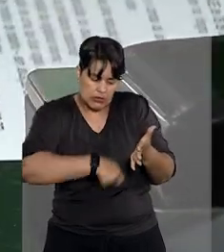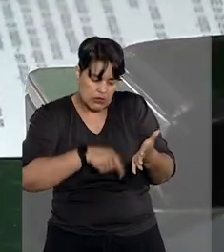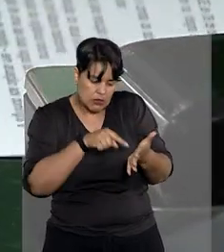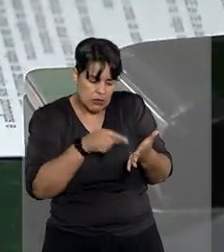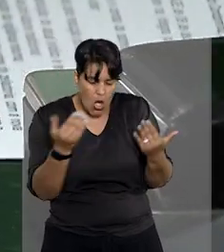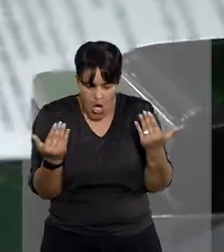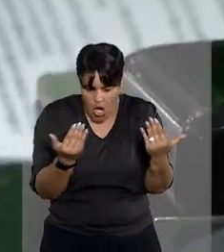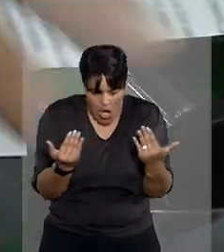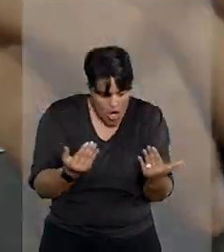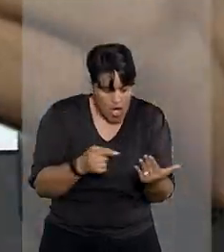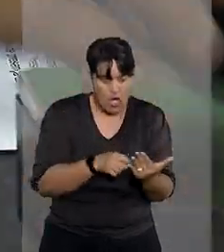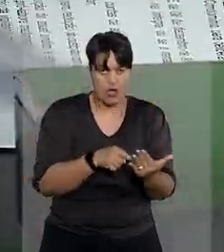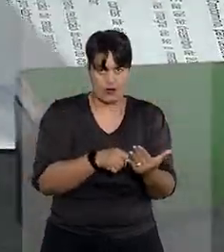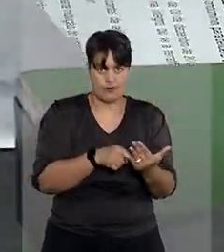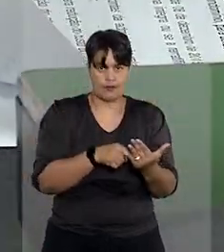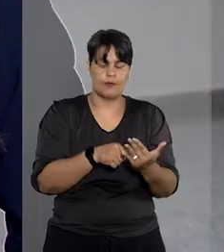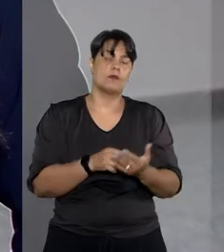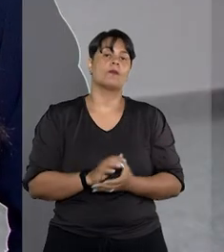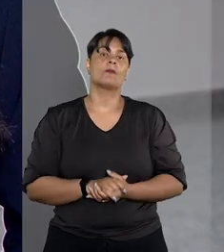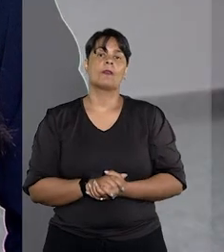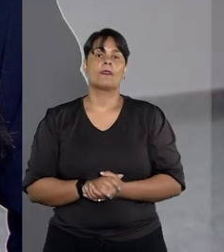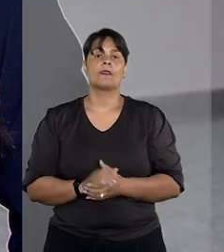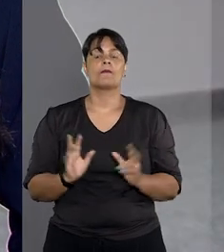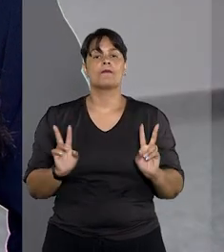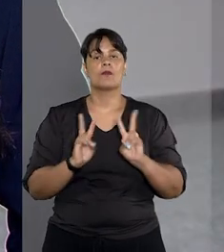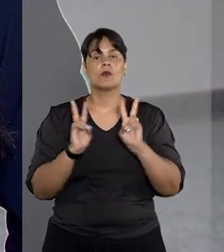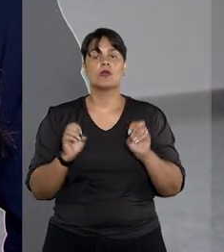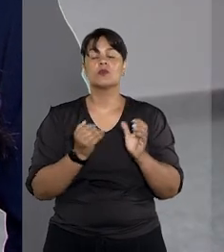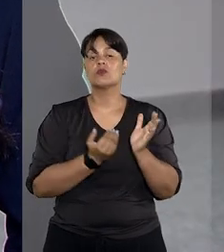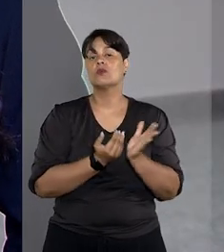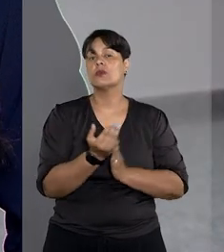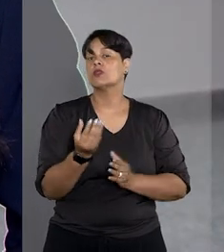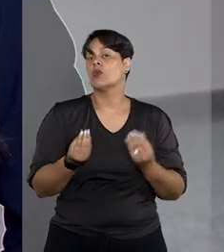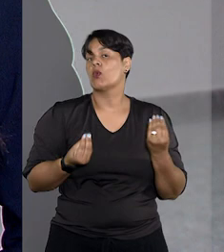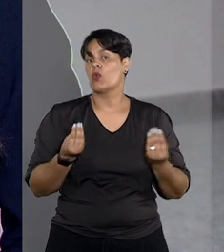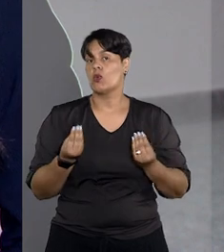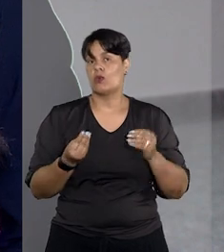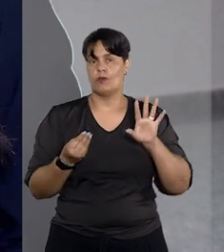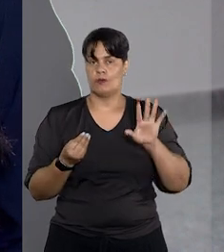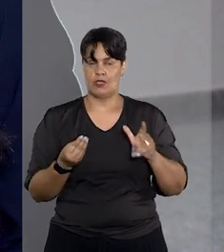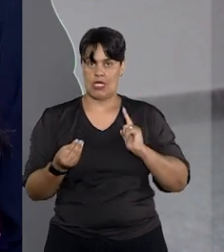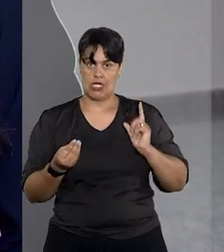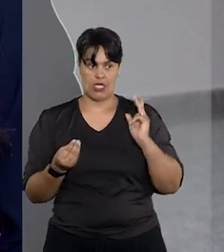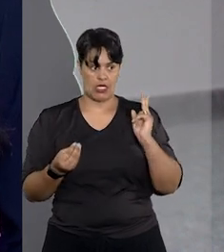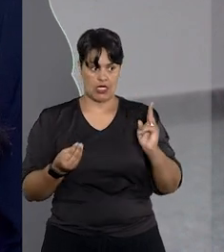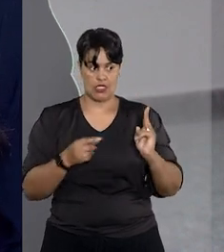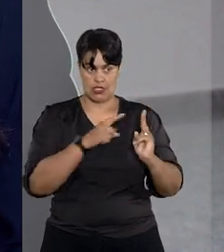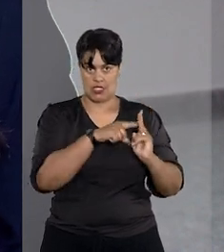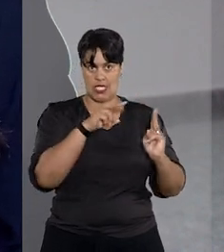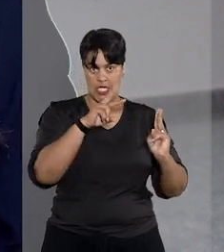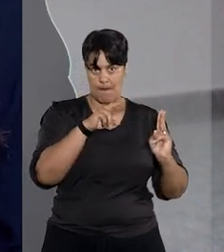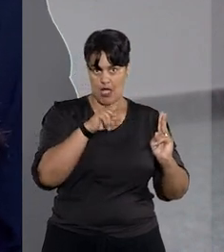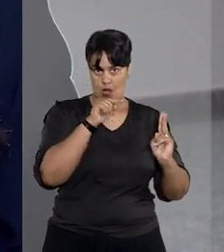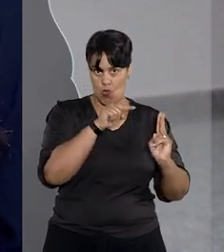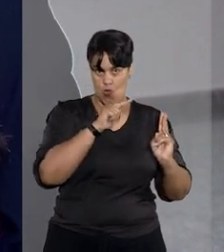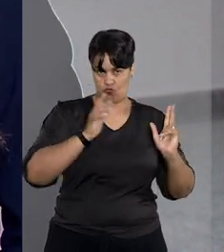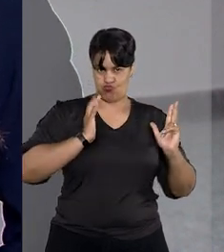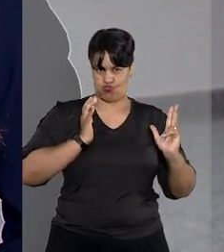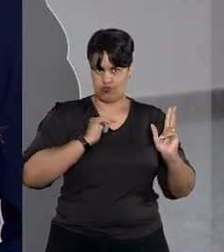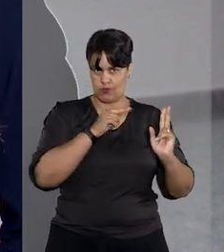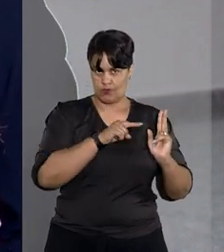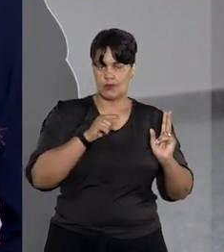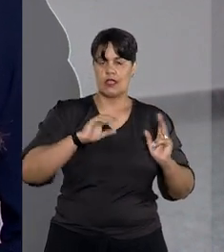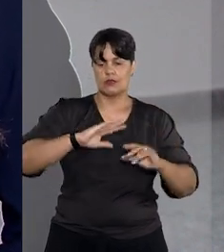assinatura atribuída à testadura. O caso julgado começou quando os irmãos da autora da herança ajuizaram a ação para